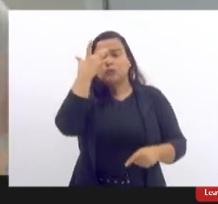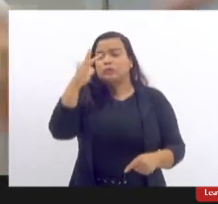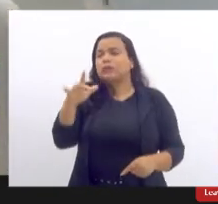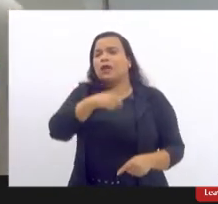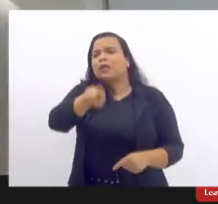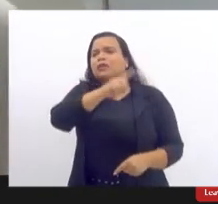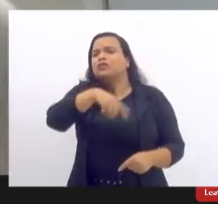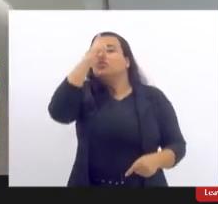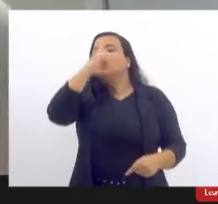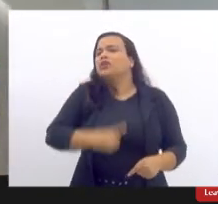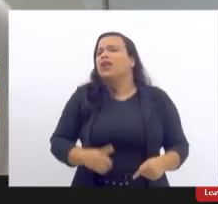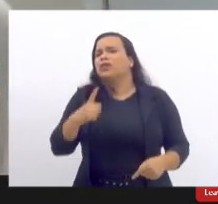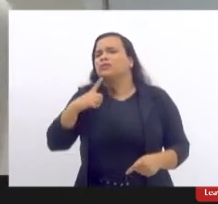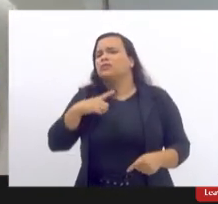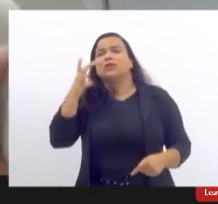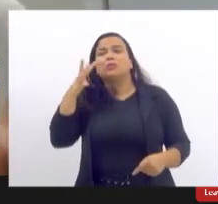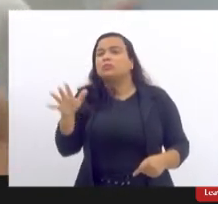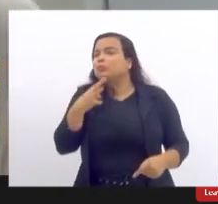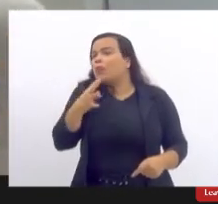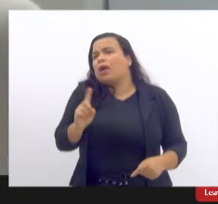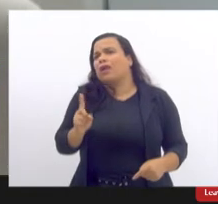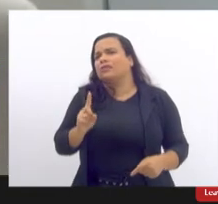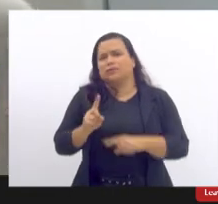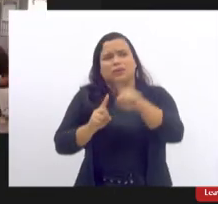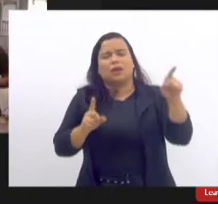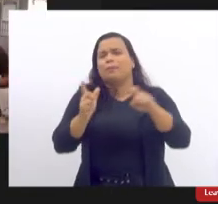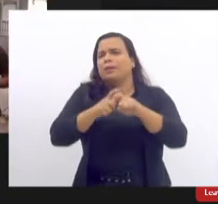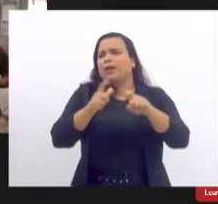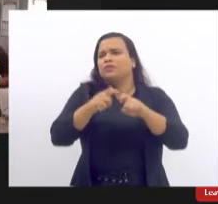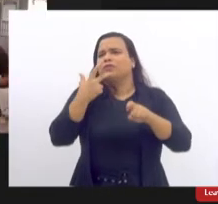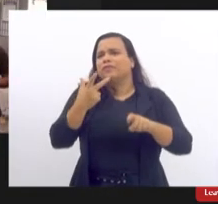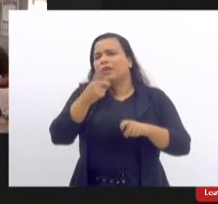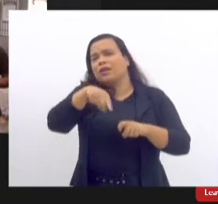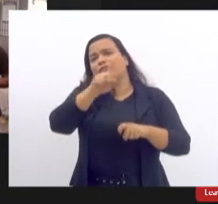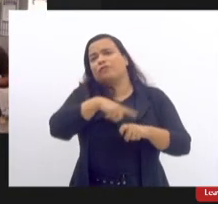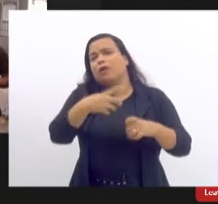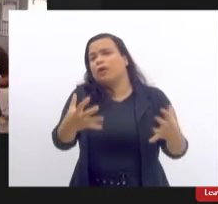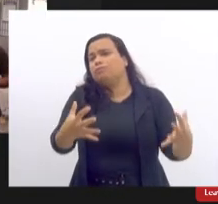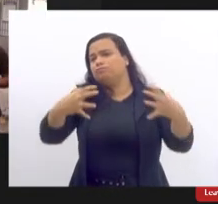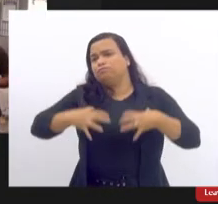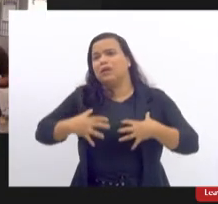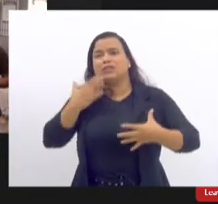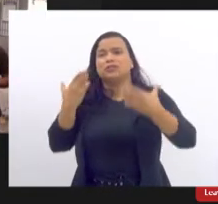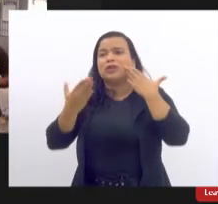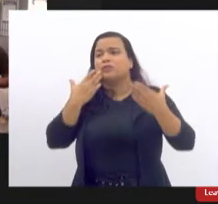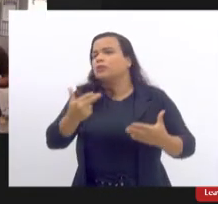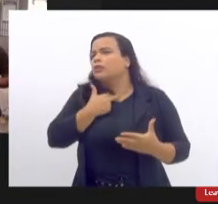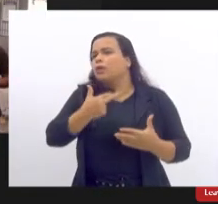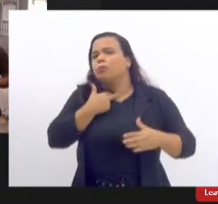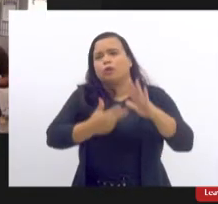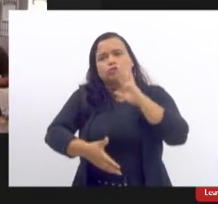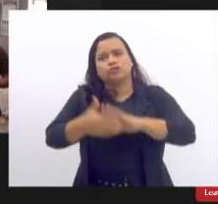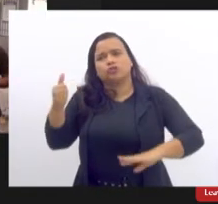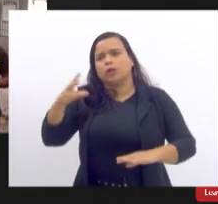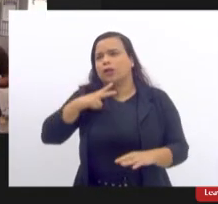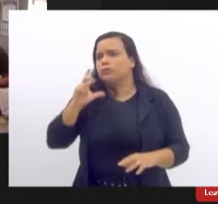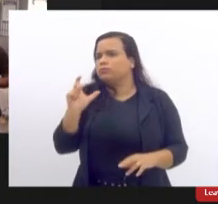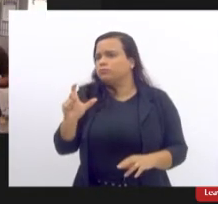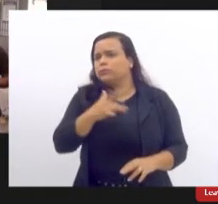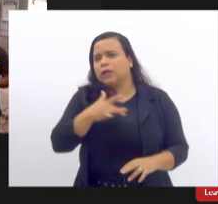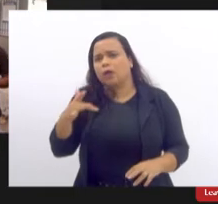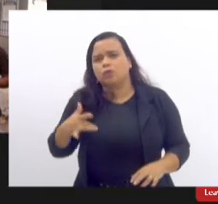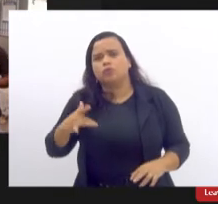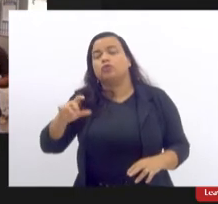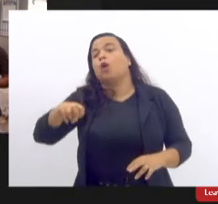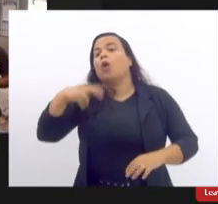muitos médicos acabam dizendo para elas que elas colocaram para uma questão estética então não vão poder retirar via plano de saúde ou via